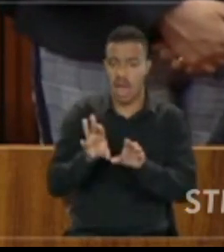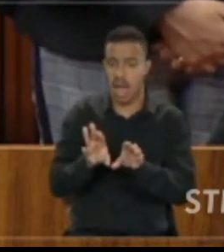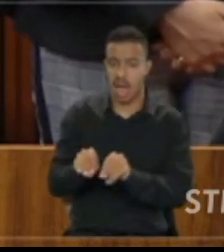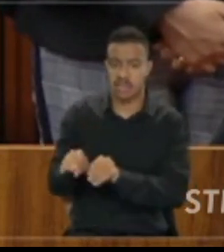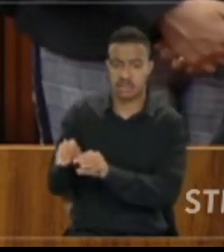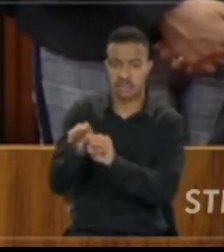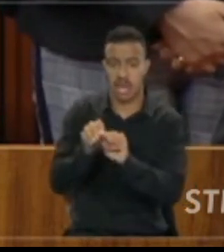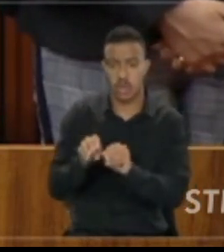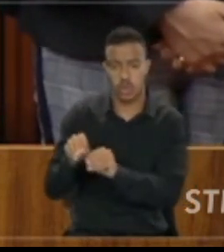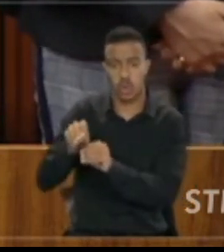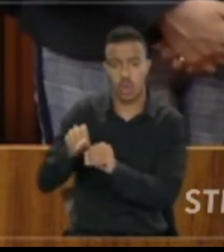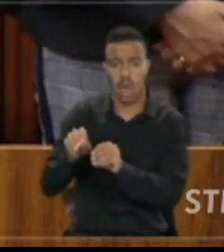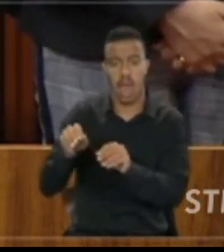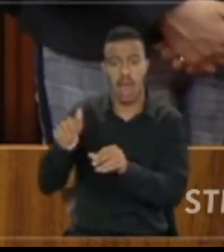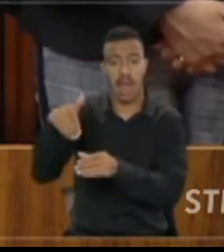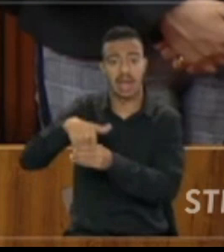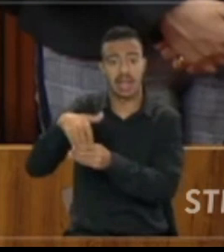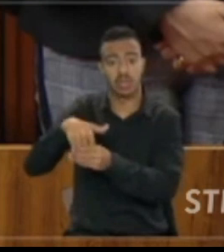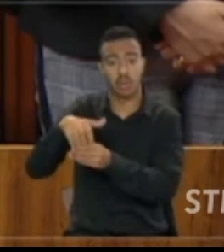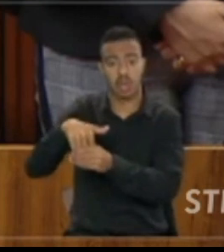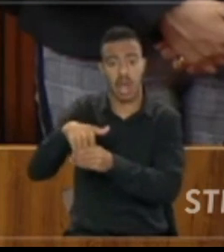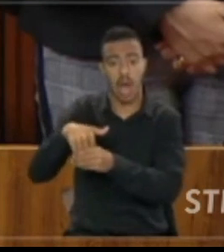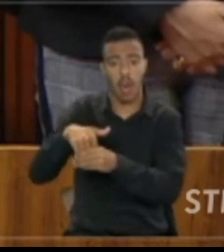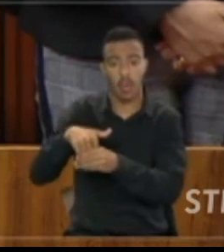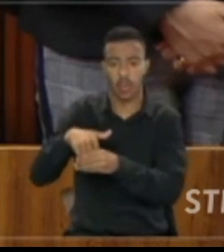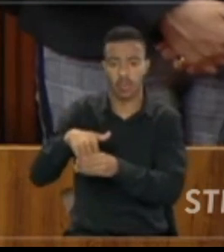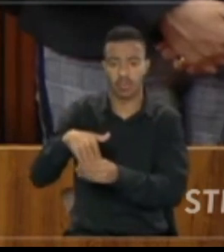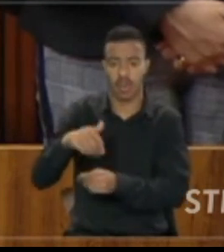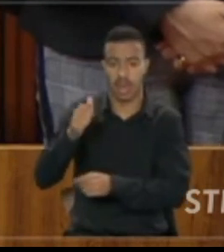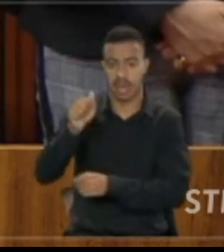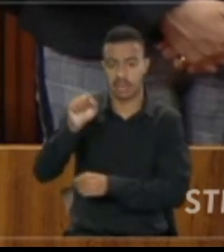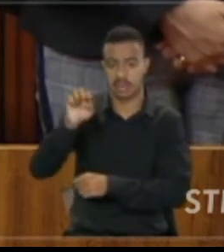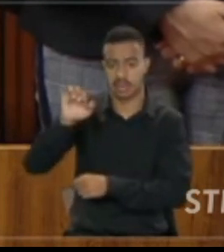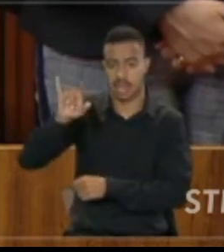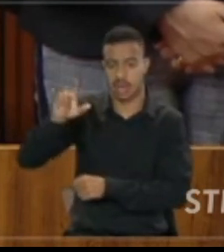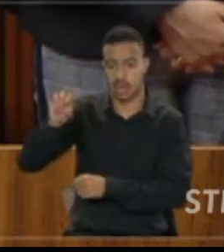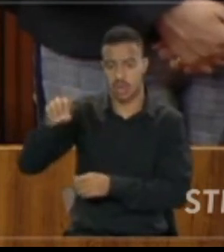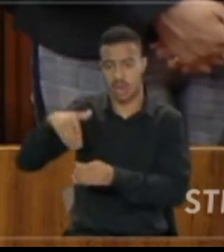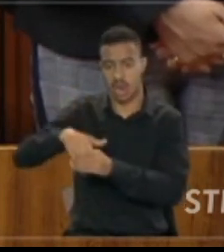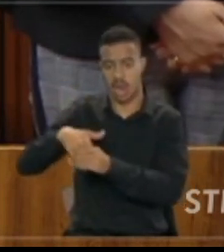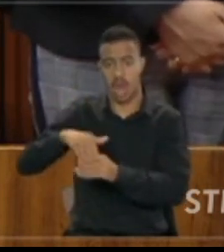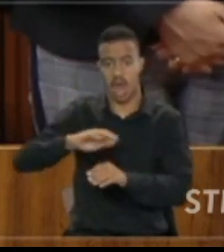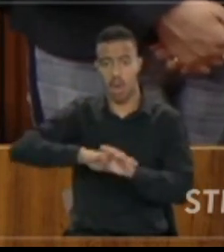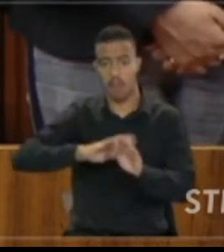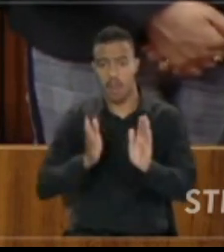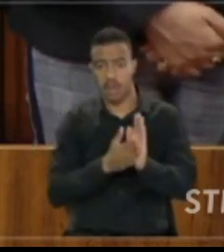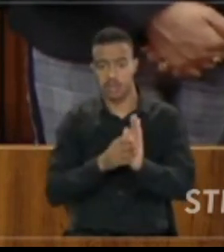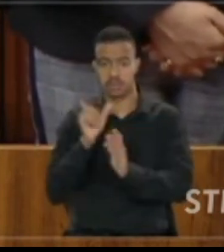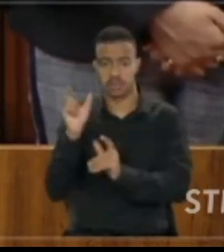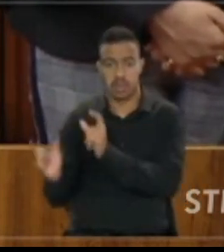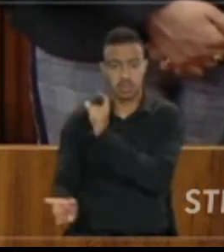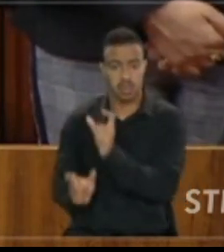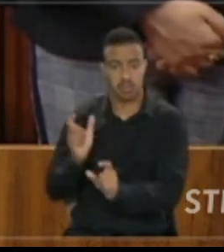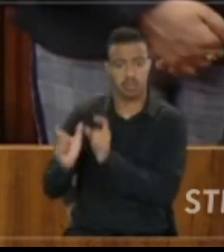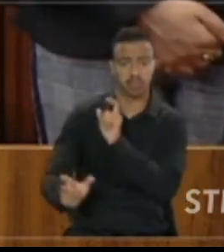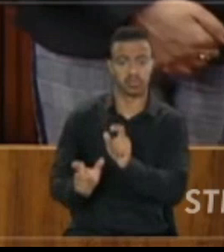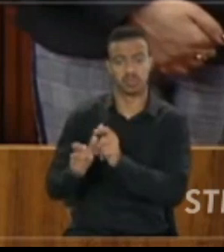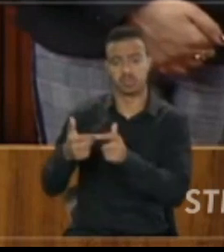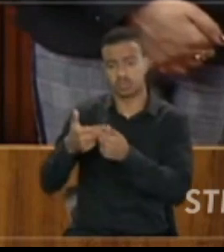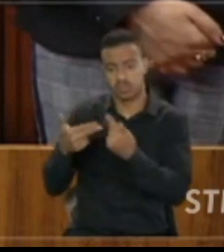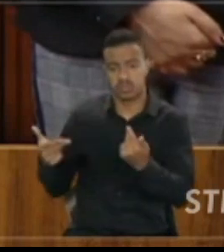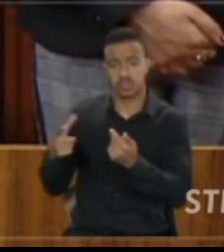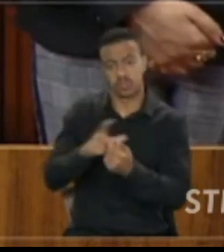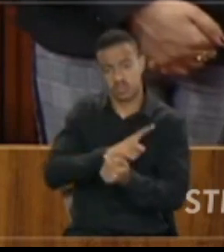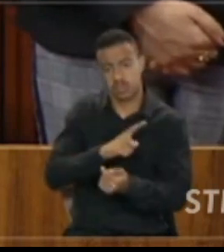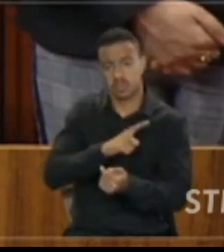assédio eleitoral do empregador coagindo, alguns empregadores coagindo, ameaçando, prometendo benefícios para